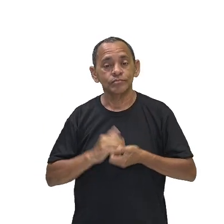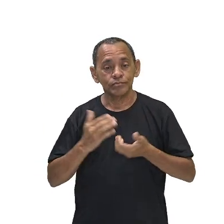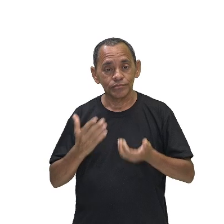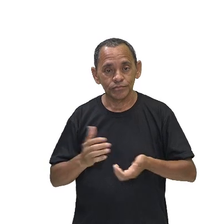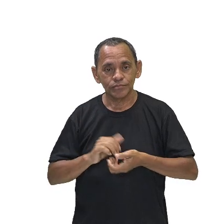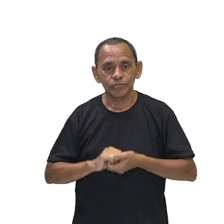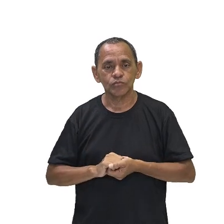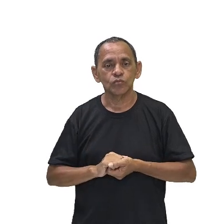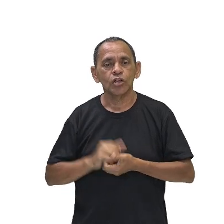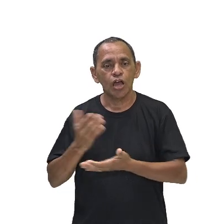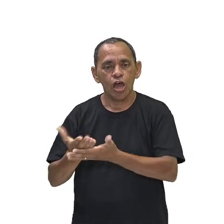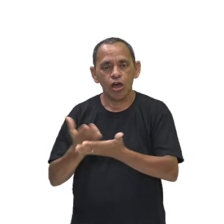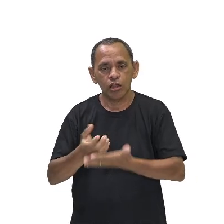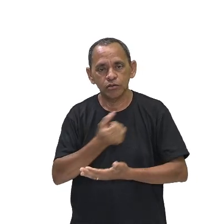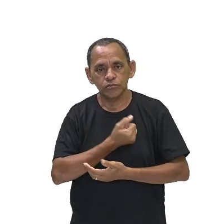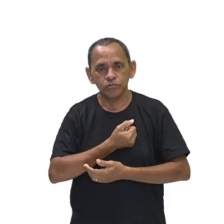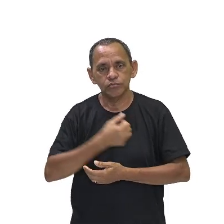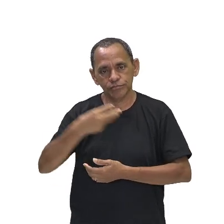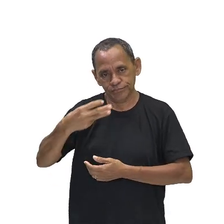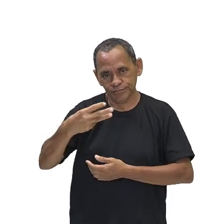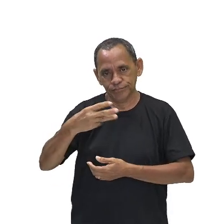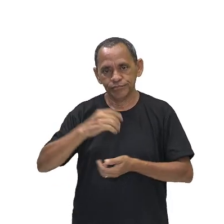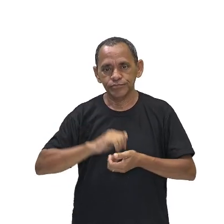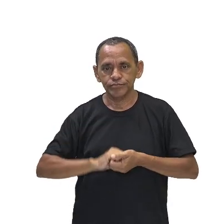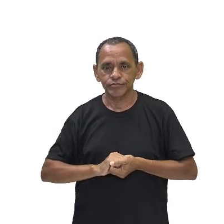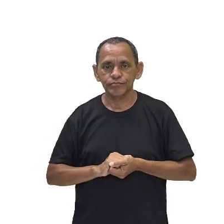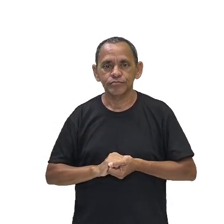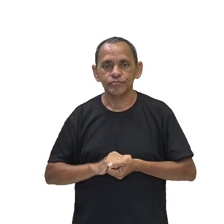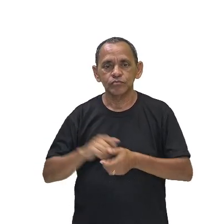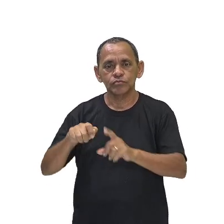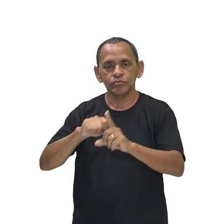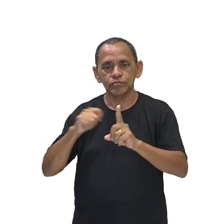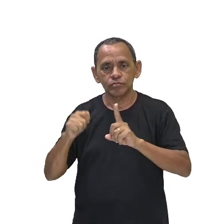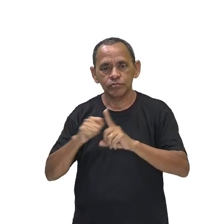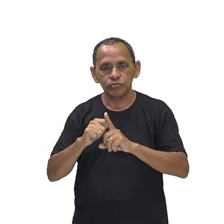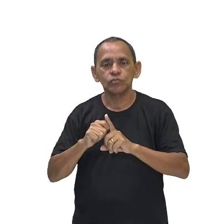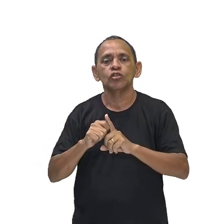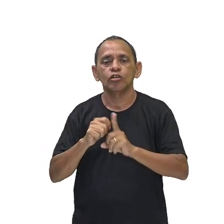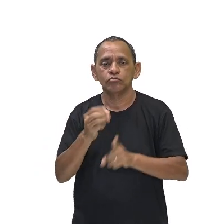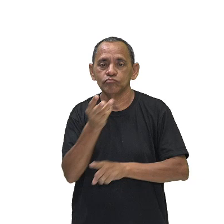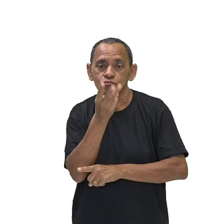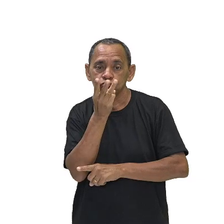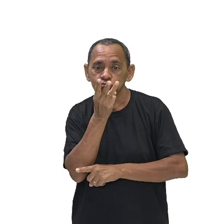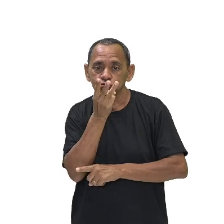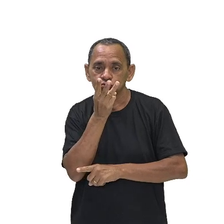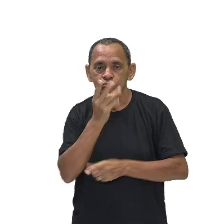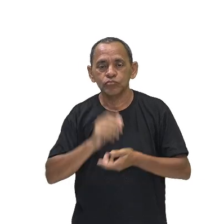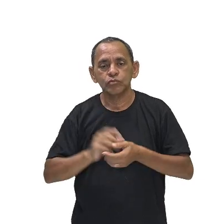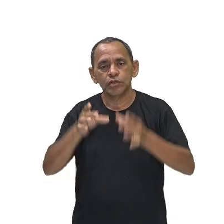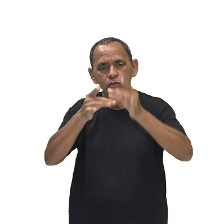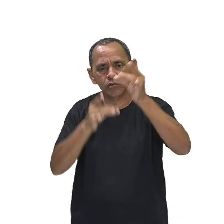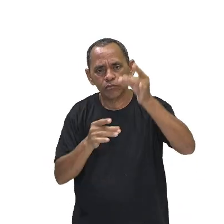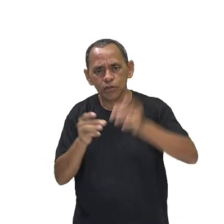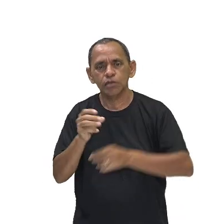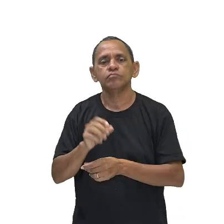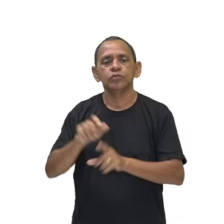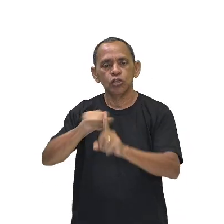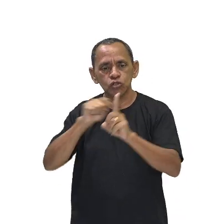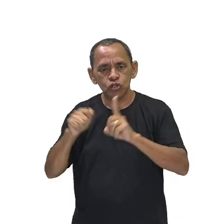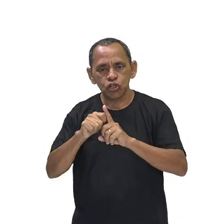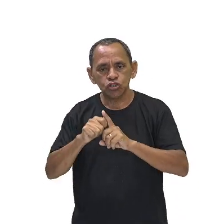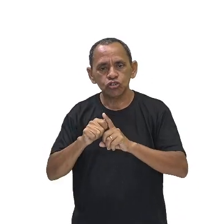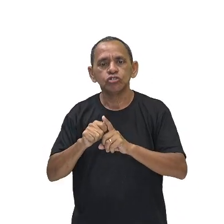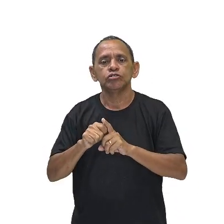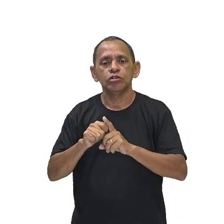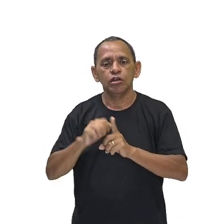da nossa aula de número 3 é a sociologia de Max Weber e o detalhamento é a sociologia compreensiva de